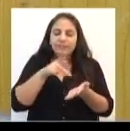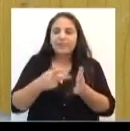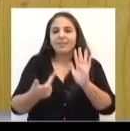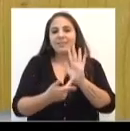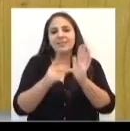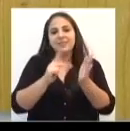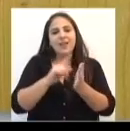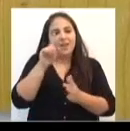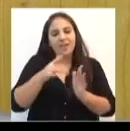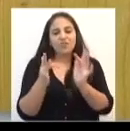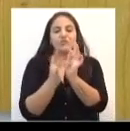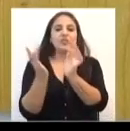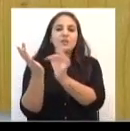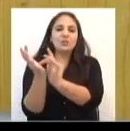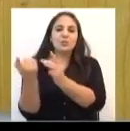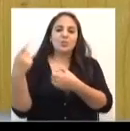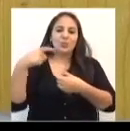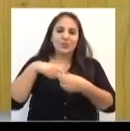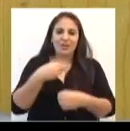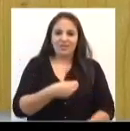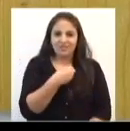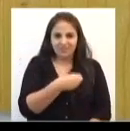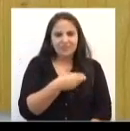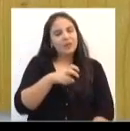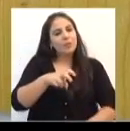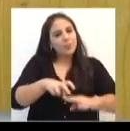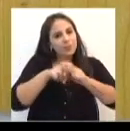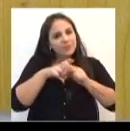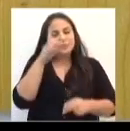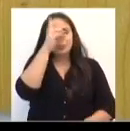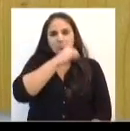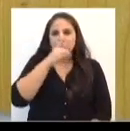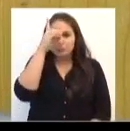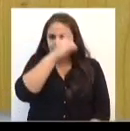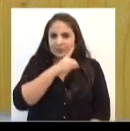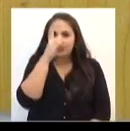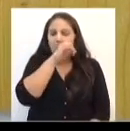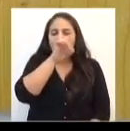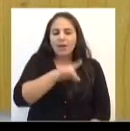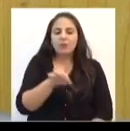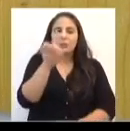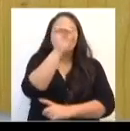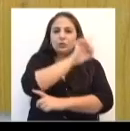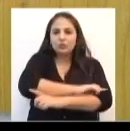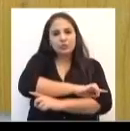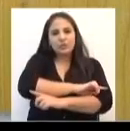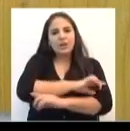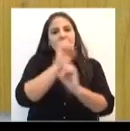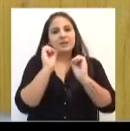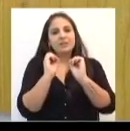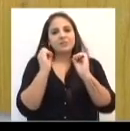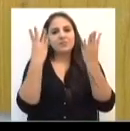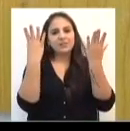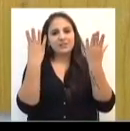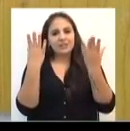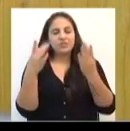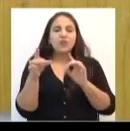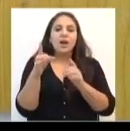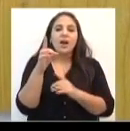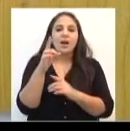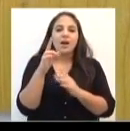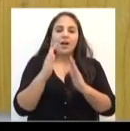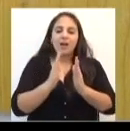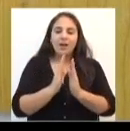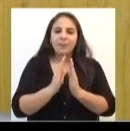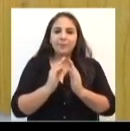é Jesus ressuscitado. Por isso que domingo de Páscoa é o dia que se celebra a missa